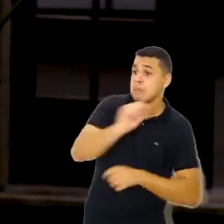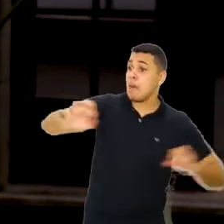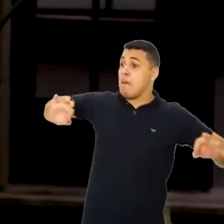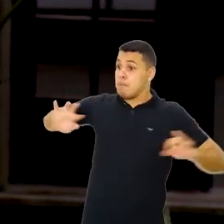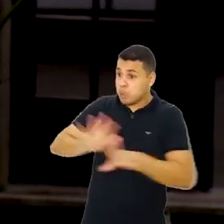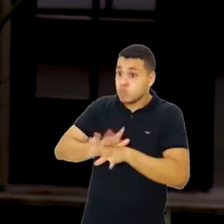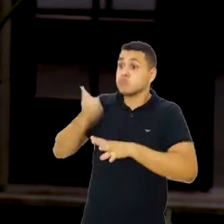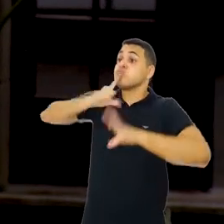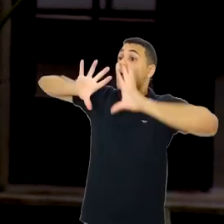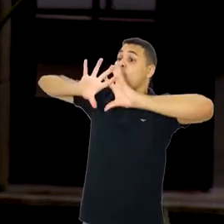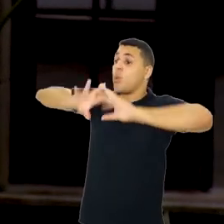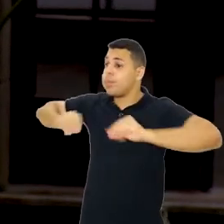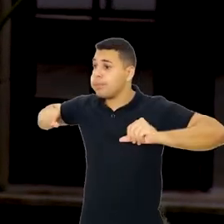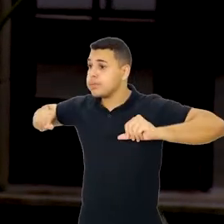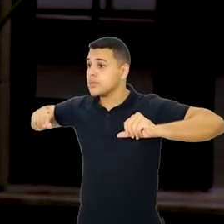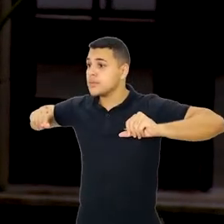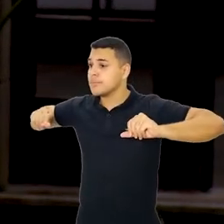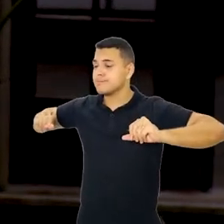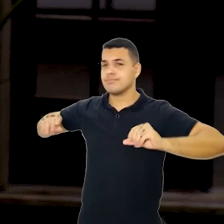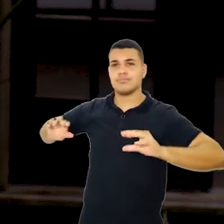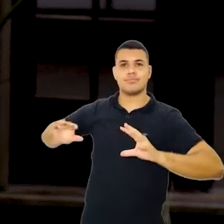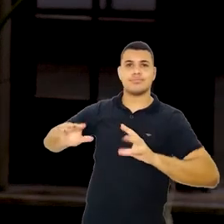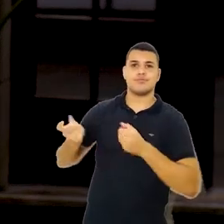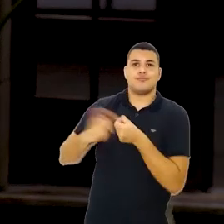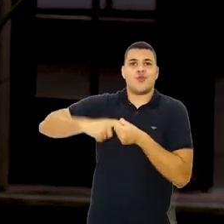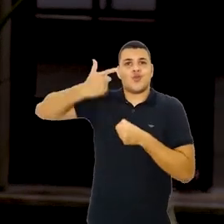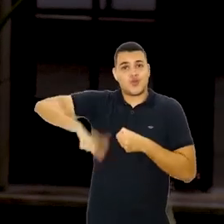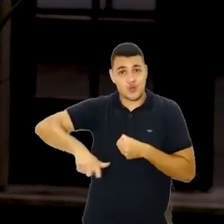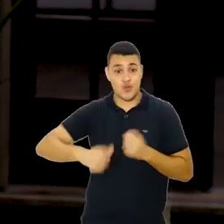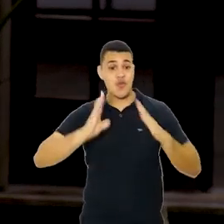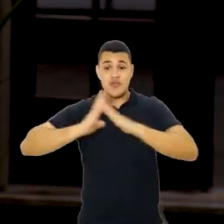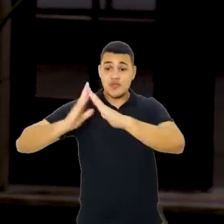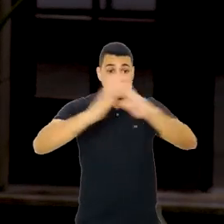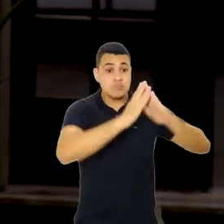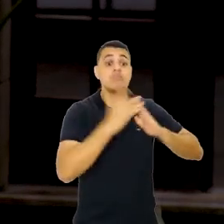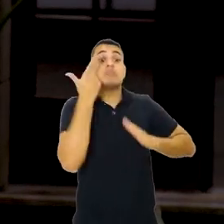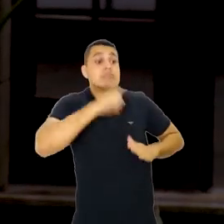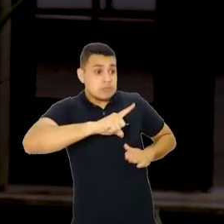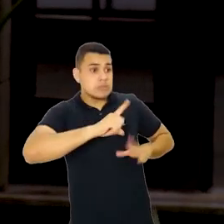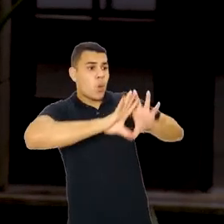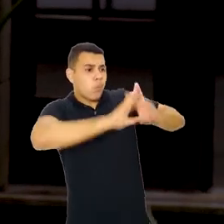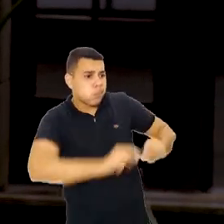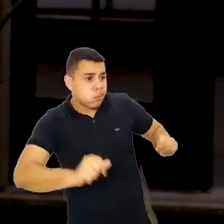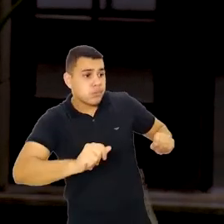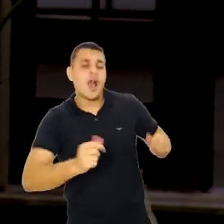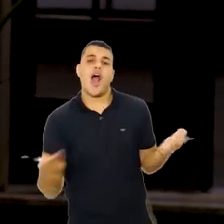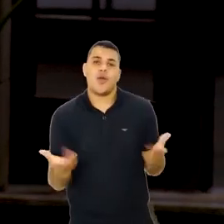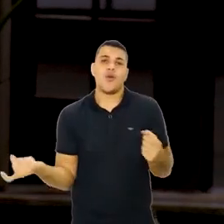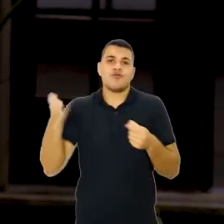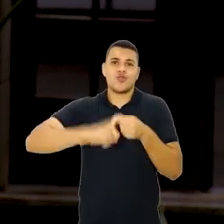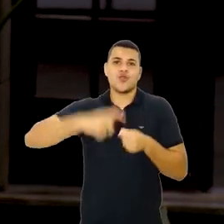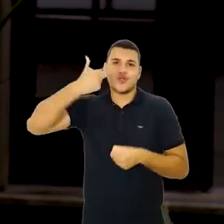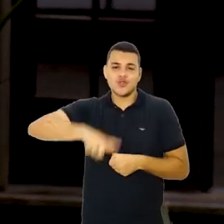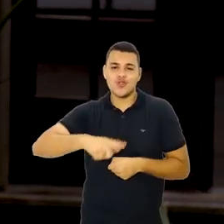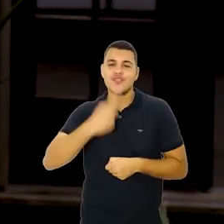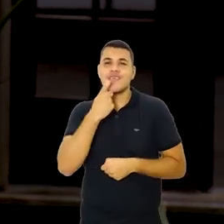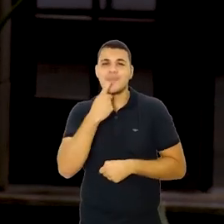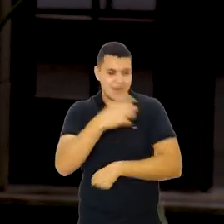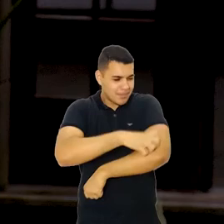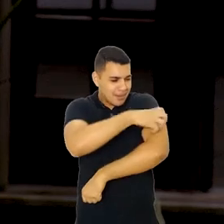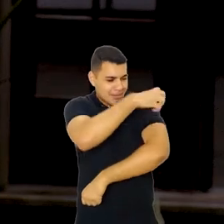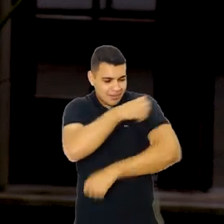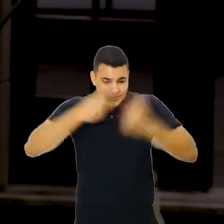doença erradicada do território nacional. Infelizmente, os nossos vizinhos não conseguiram erradicá-la. E hoje nós temos